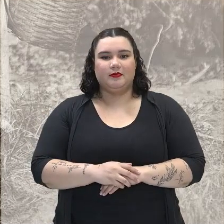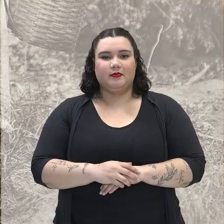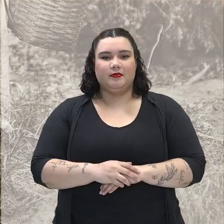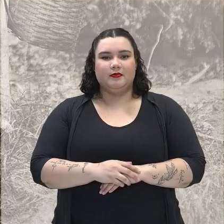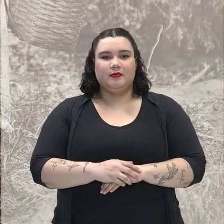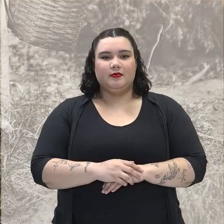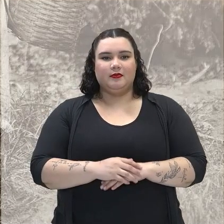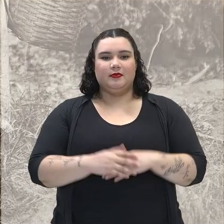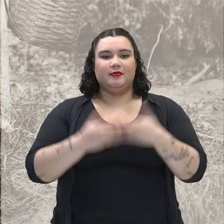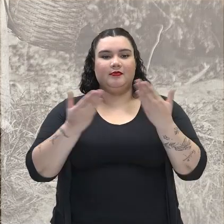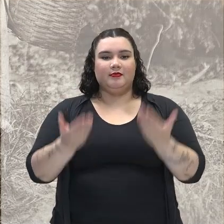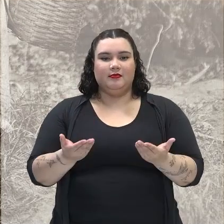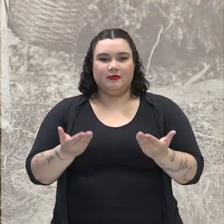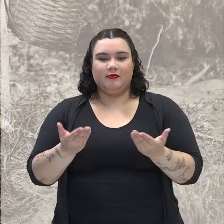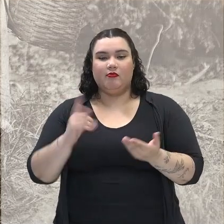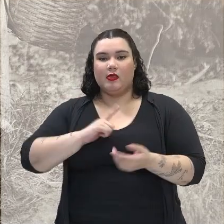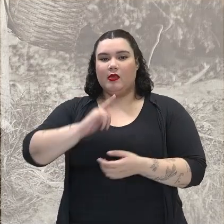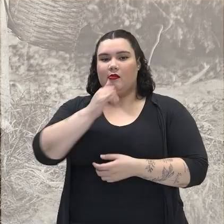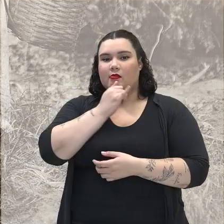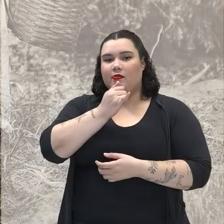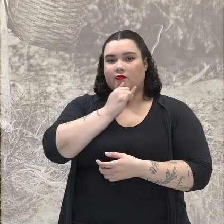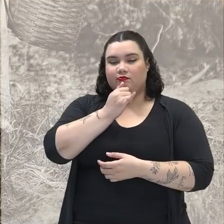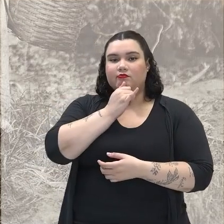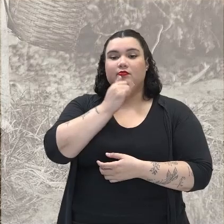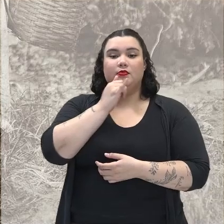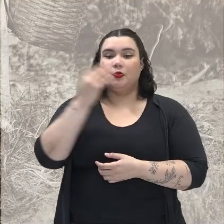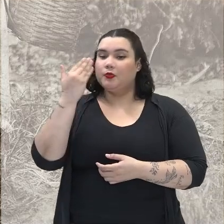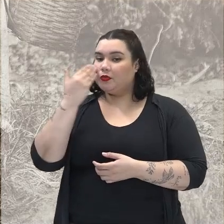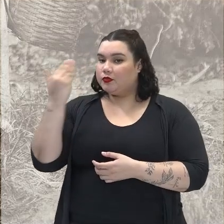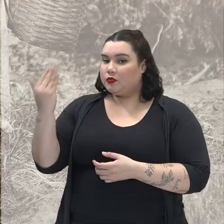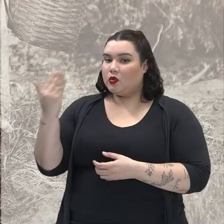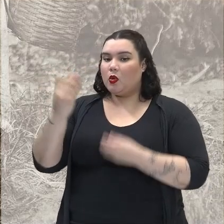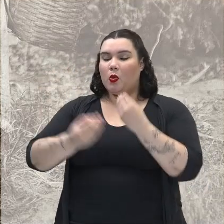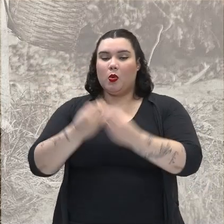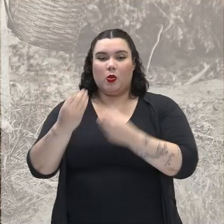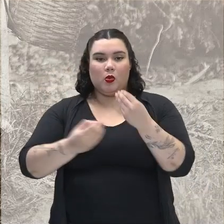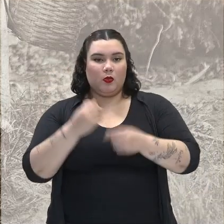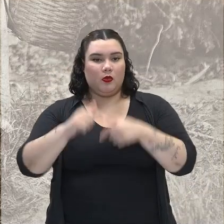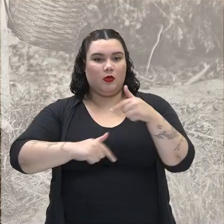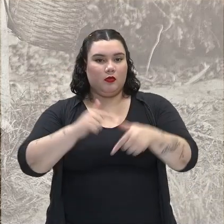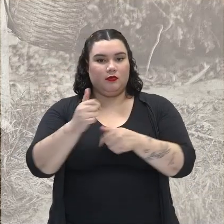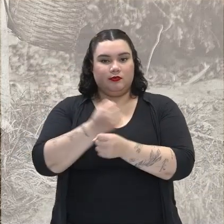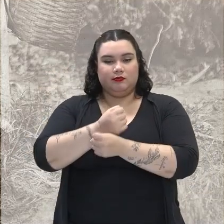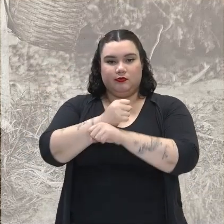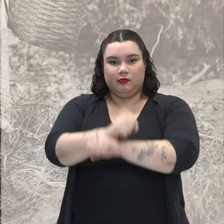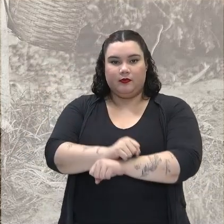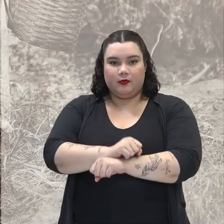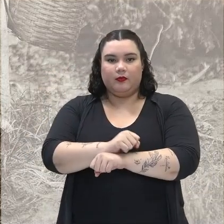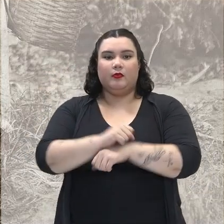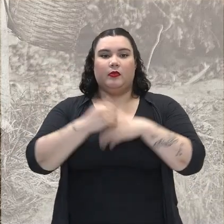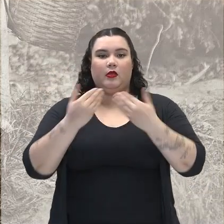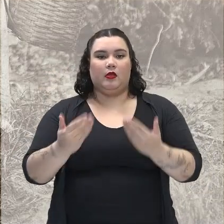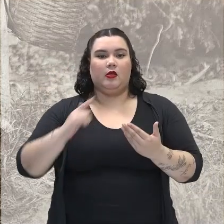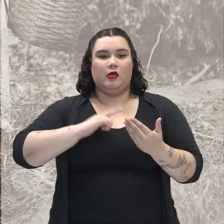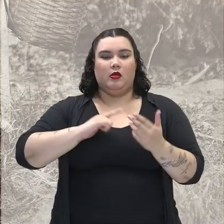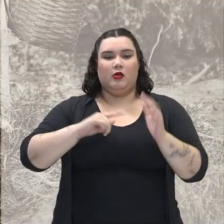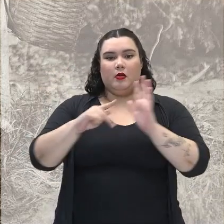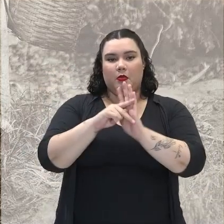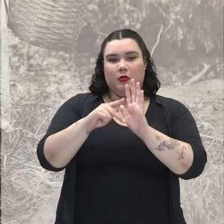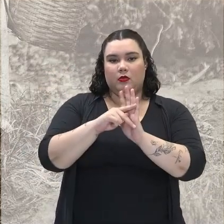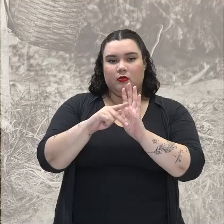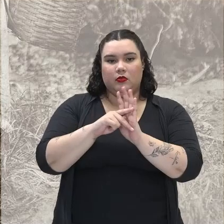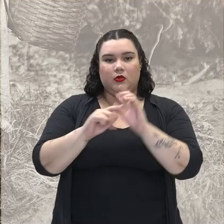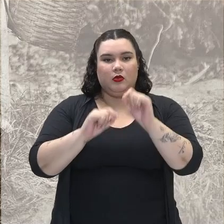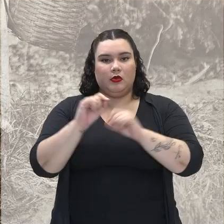Então, aqui temos um exemplo, não é, de como essa mão de obra escravizada era utilizada no Brasil, escravizadas realizando a colheita do café.